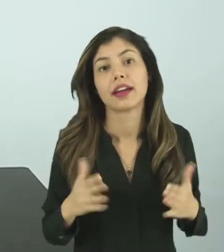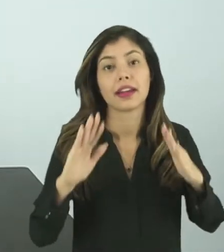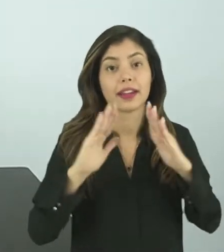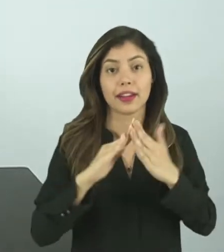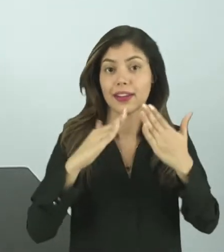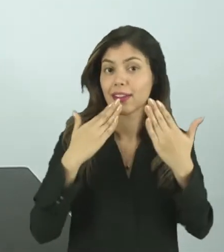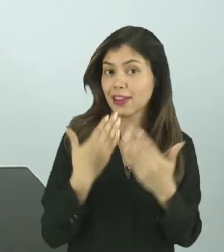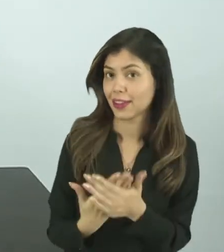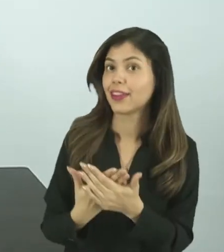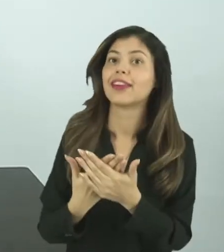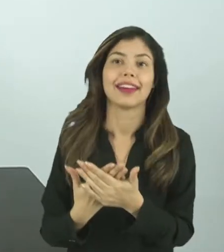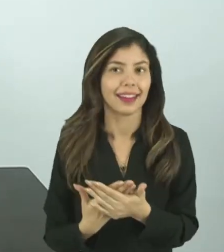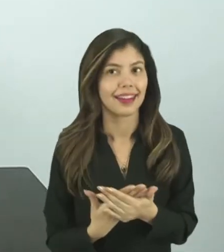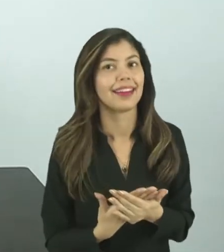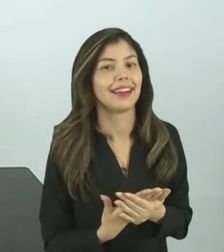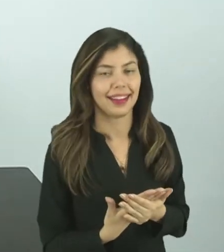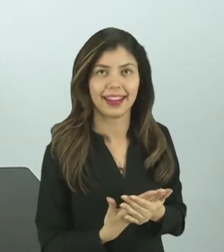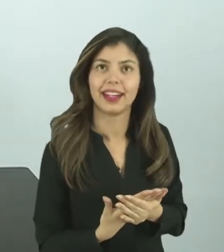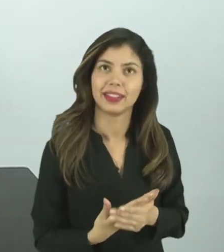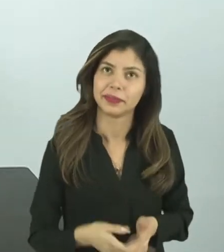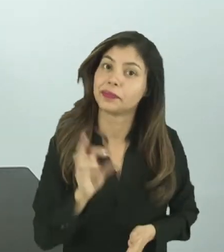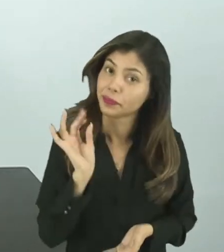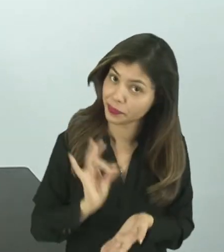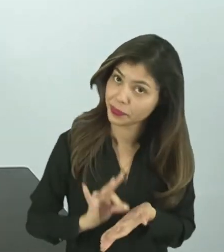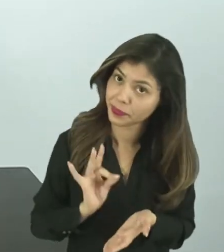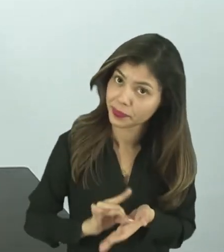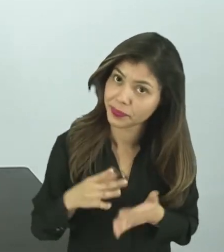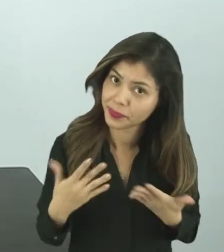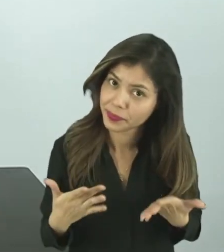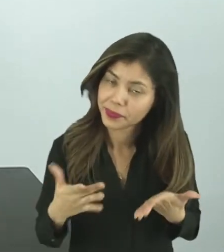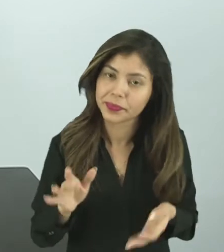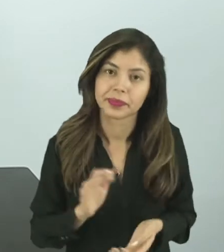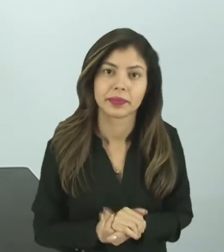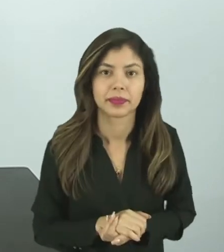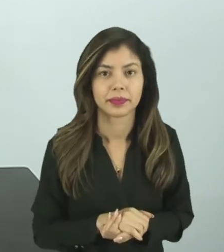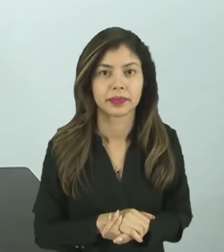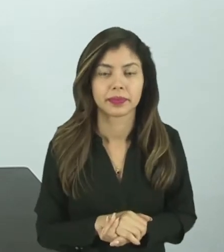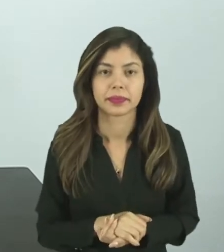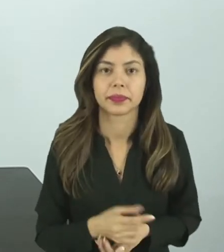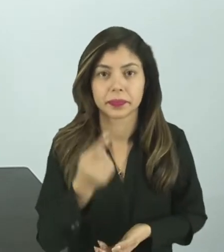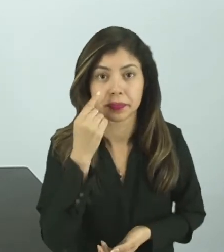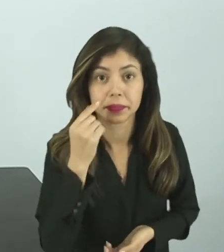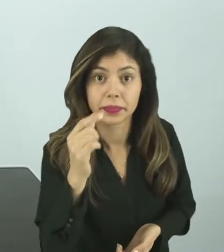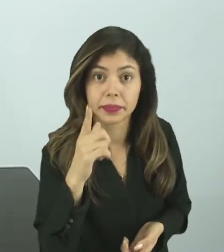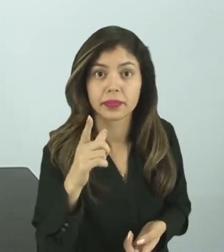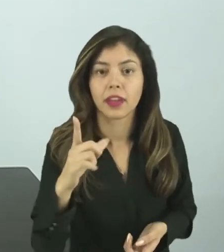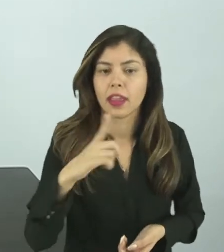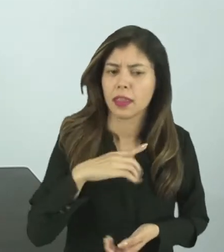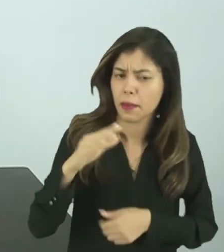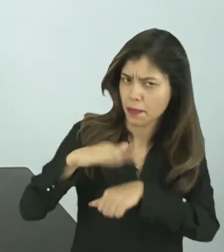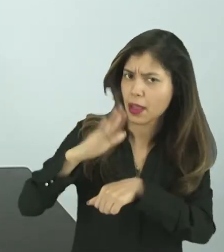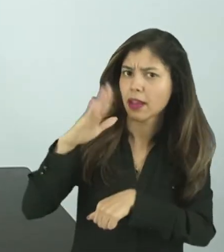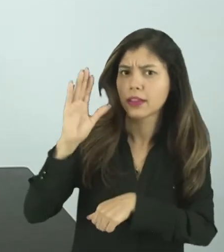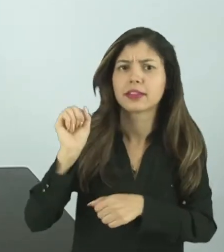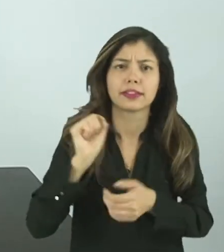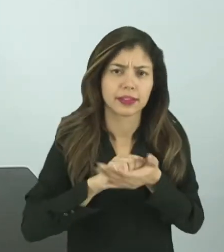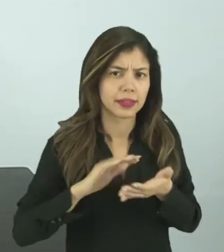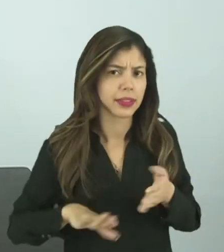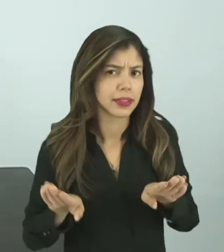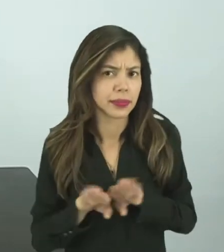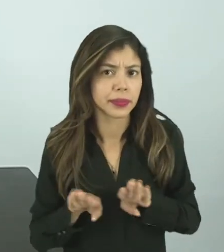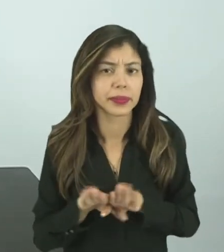a escola, não é isso? Então, observem bem. Tem mais atividades também